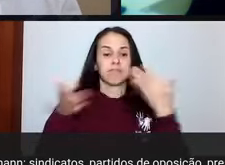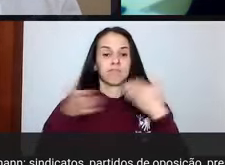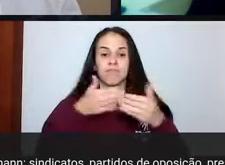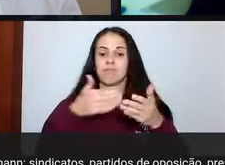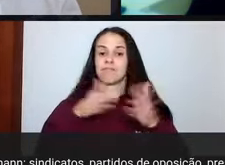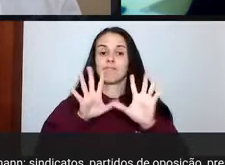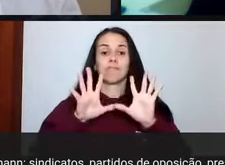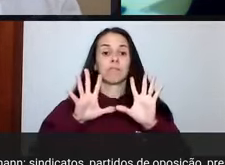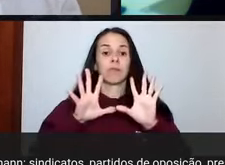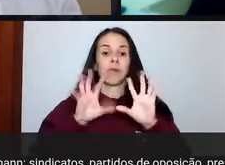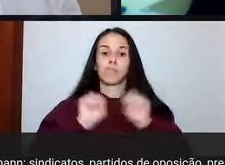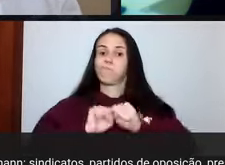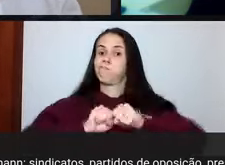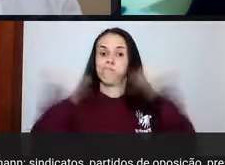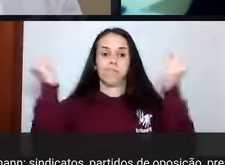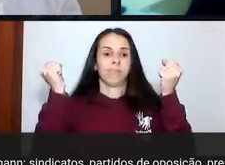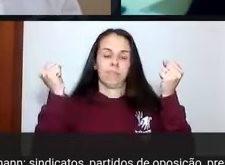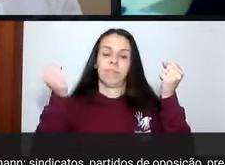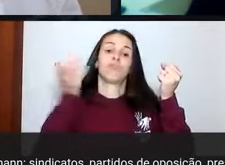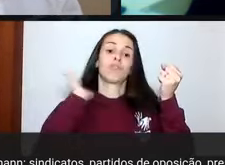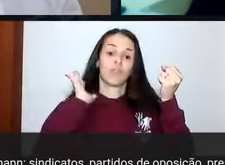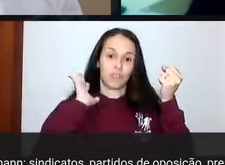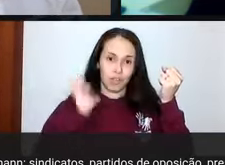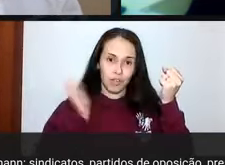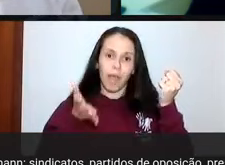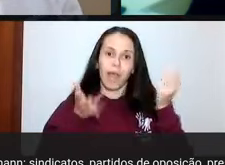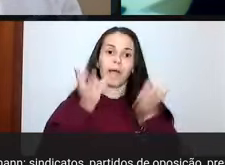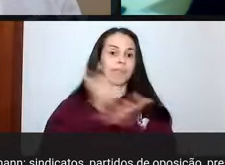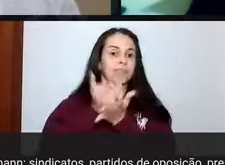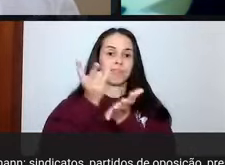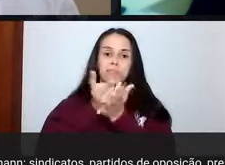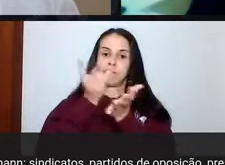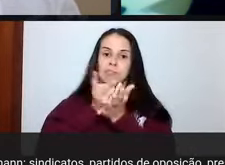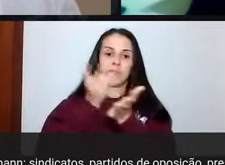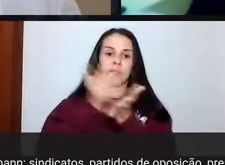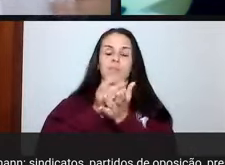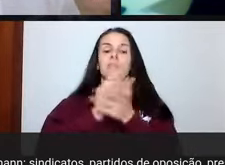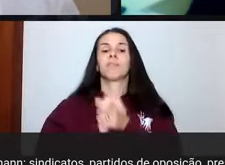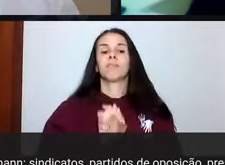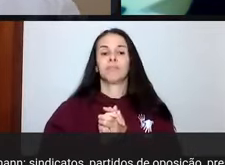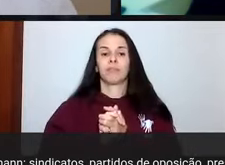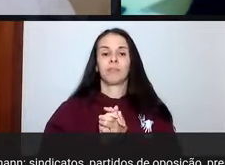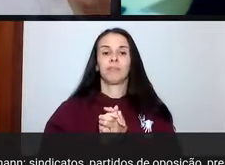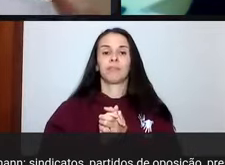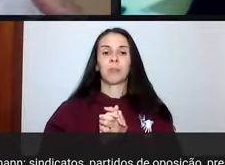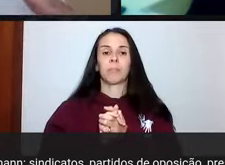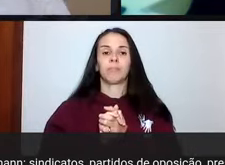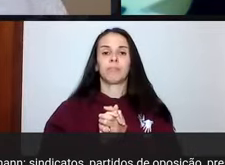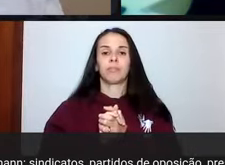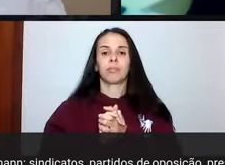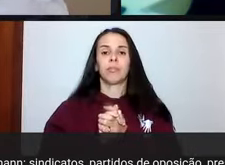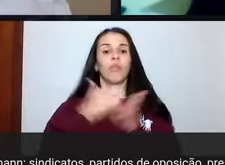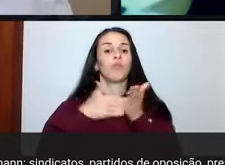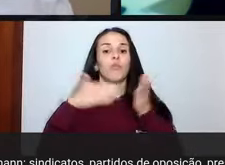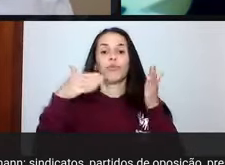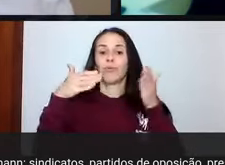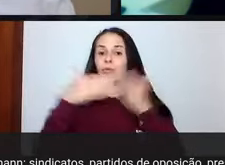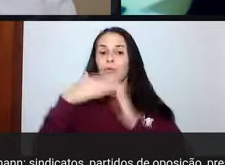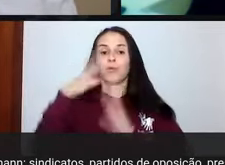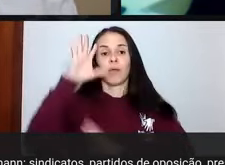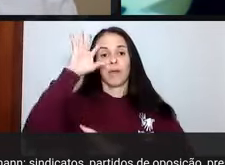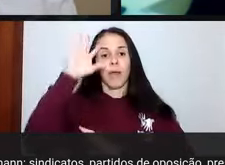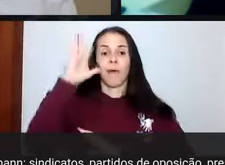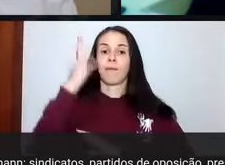O estrago já está presente, some-se a isso, todo o estrago que a pandemia está trazendo